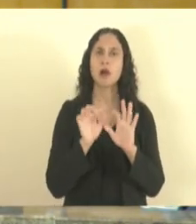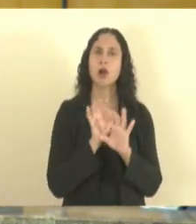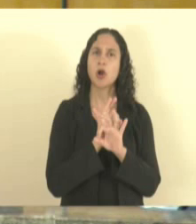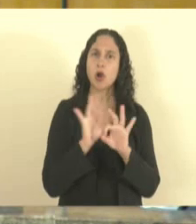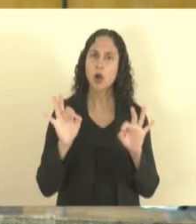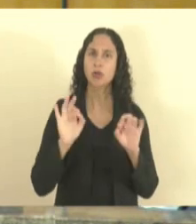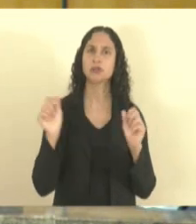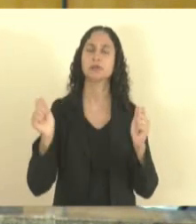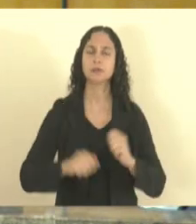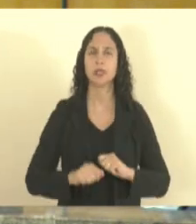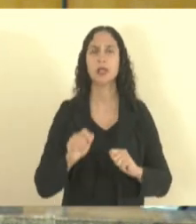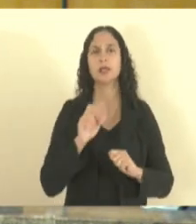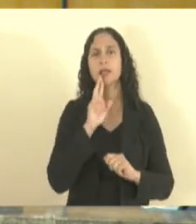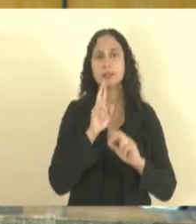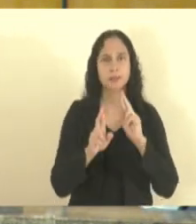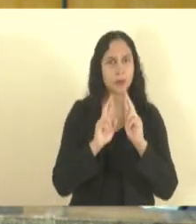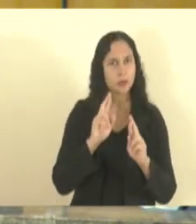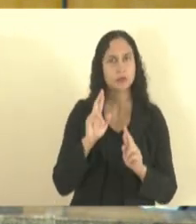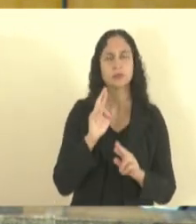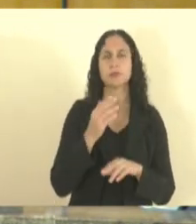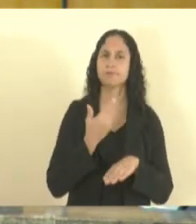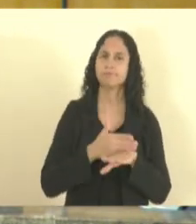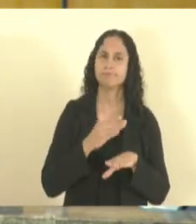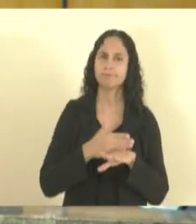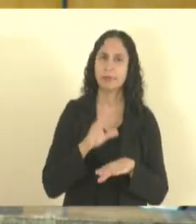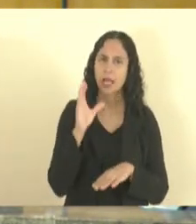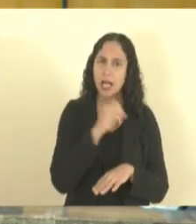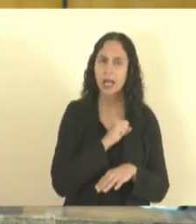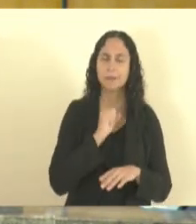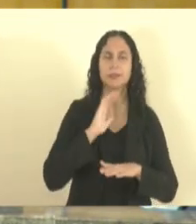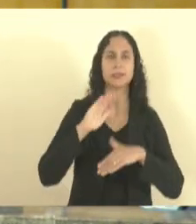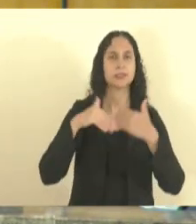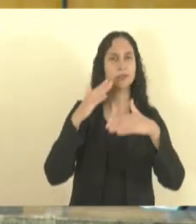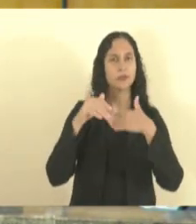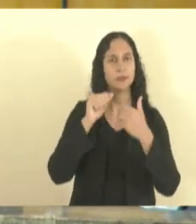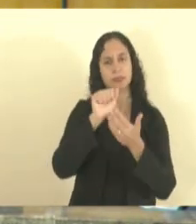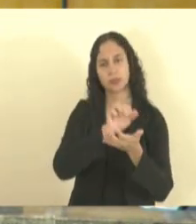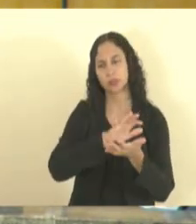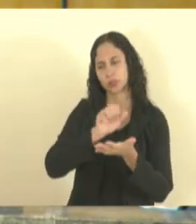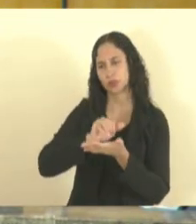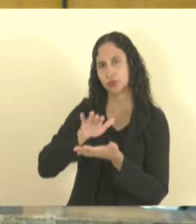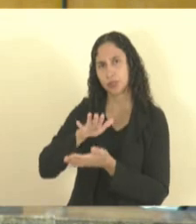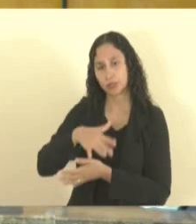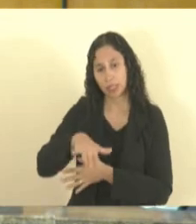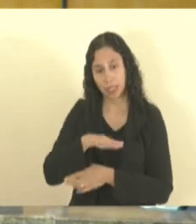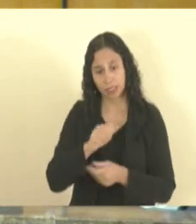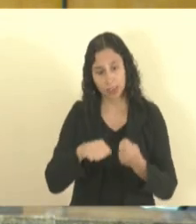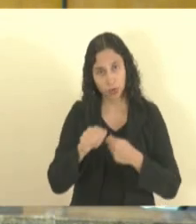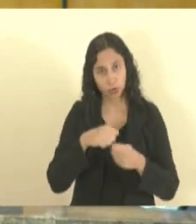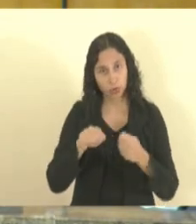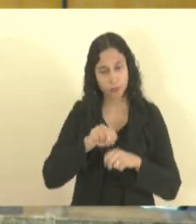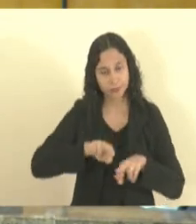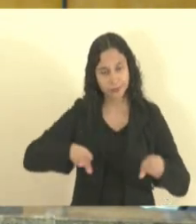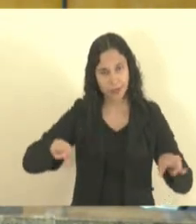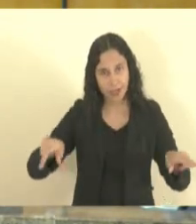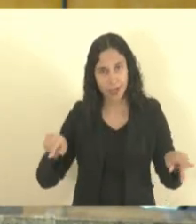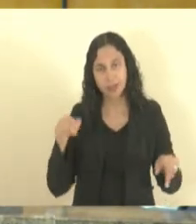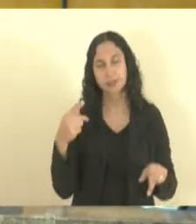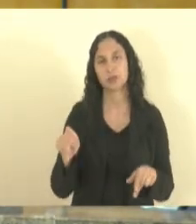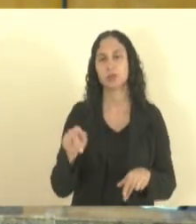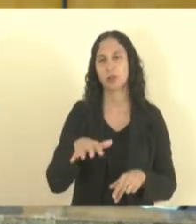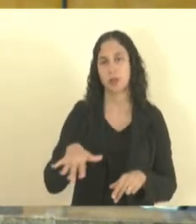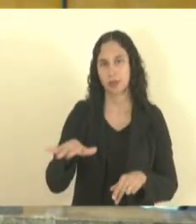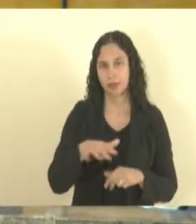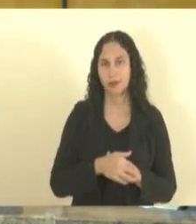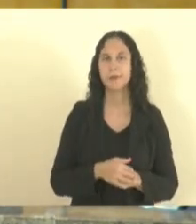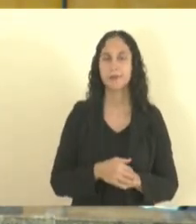e com resultados práticos com desenvolvimento de diversas atividades econômicas no Estado do Espírito Santo na região onde vocês atuam